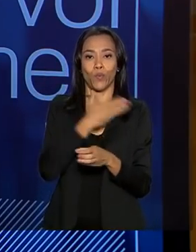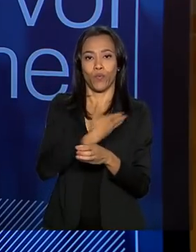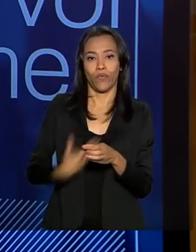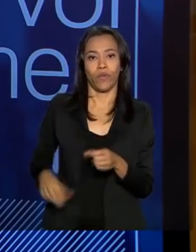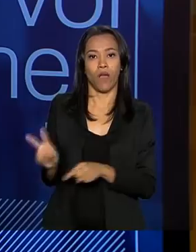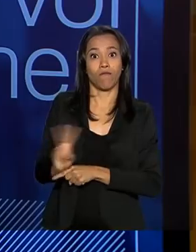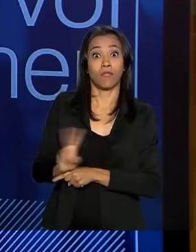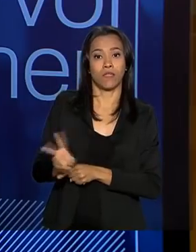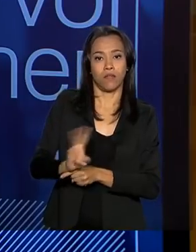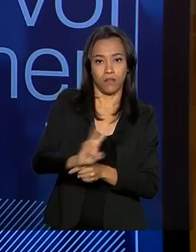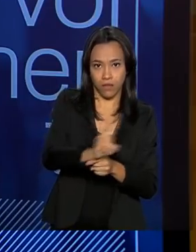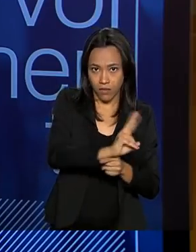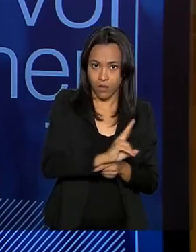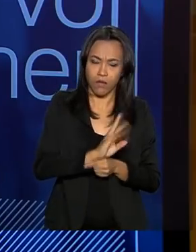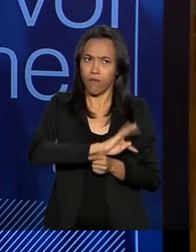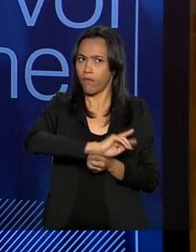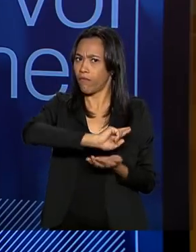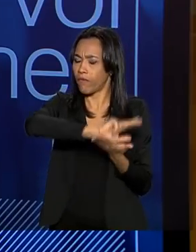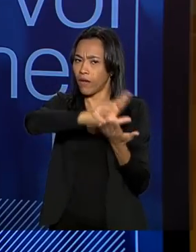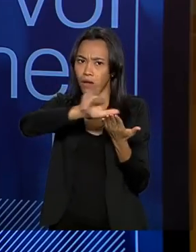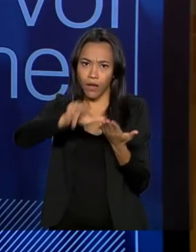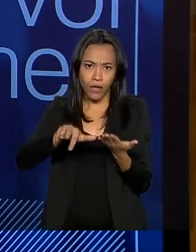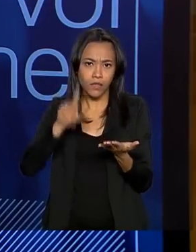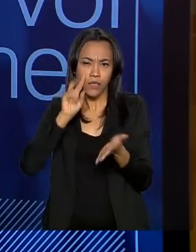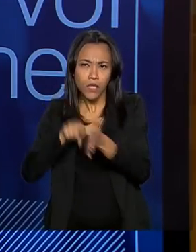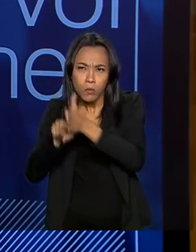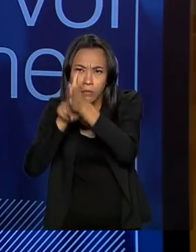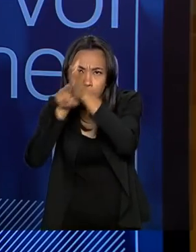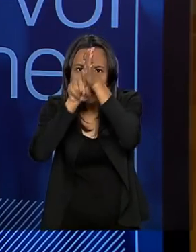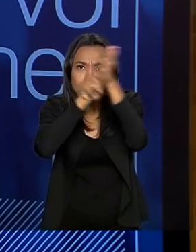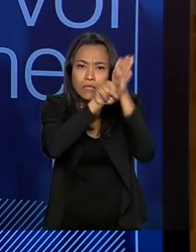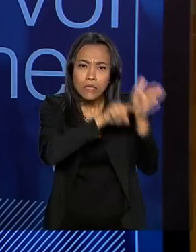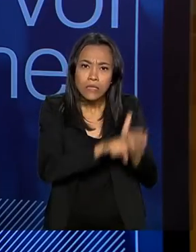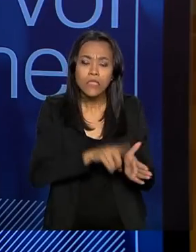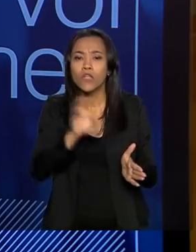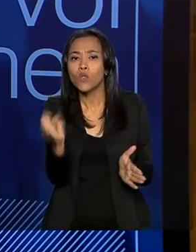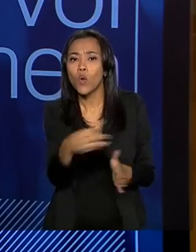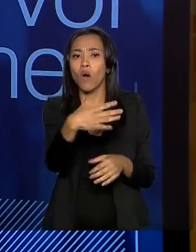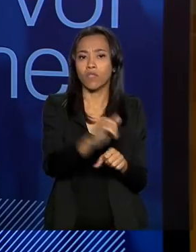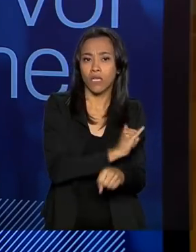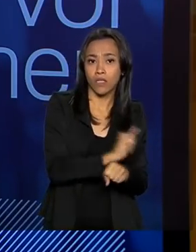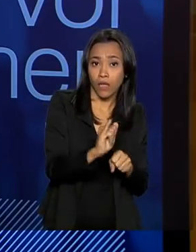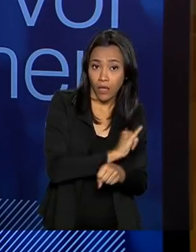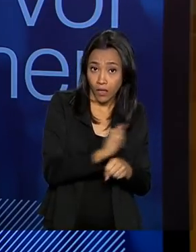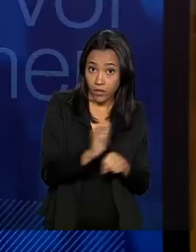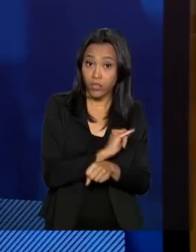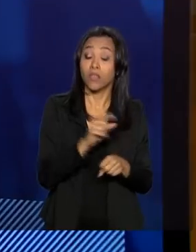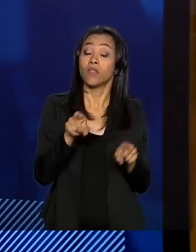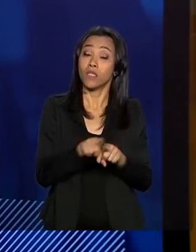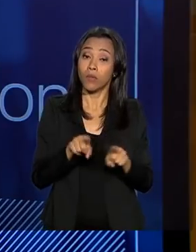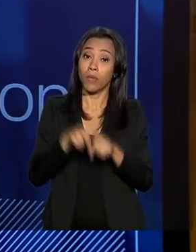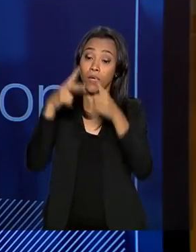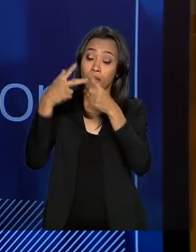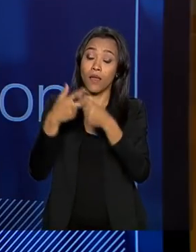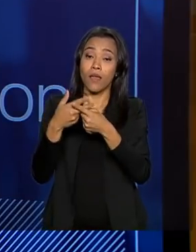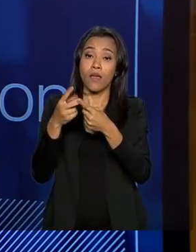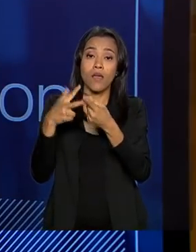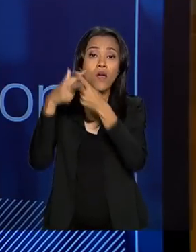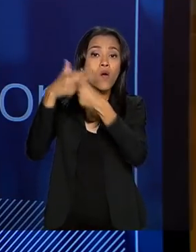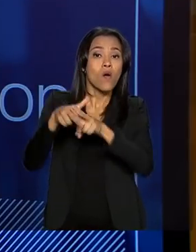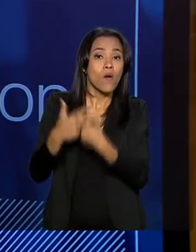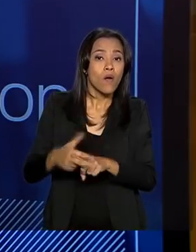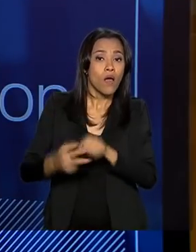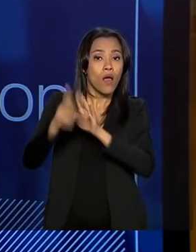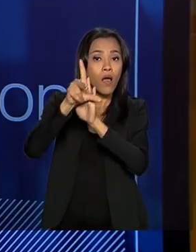barragens estão sendo vistoriadas, novos procedimentos estão sendo pensados, inclusive uma revisão da Lei de Segurança de Barragem,